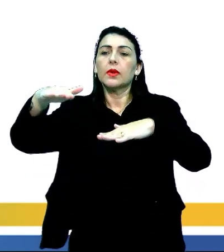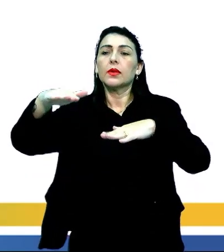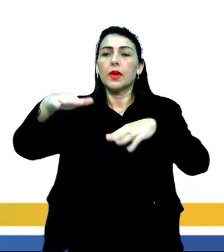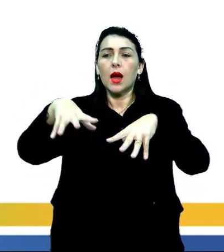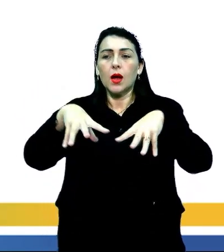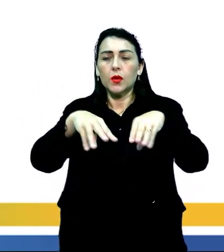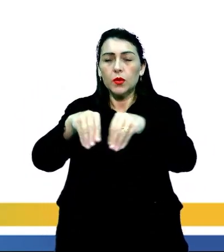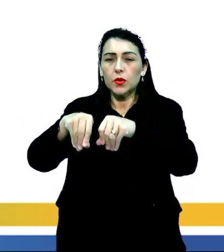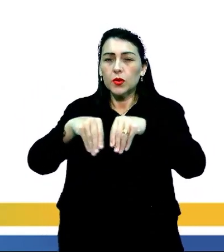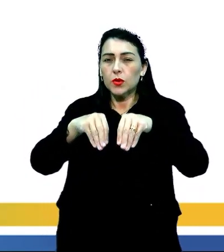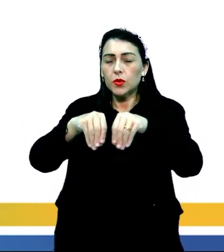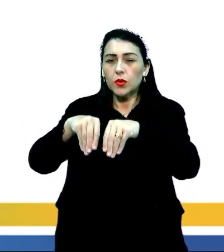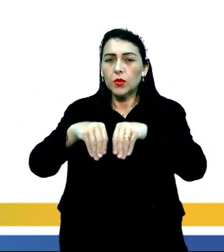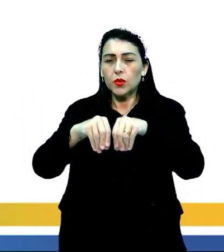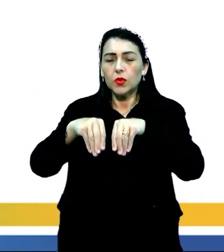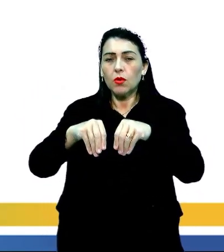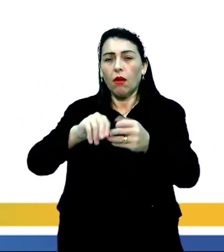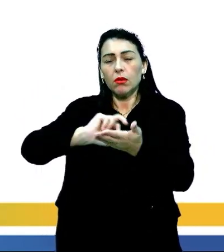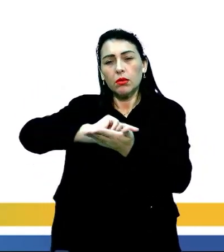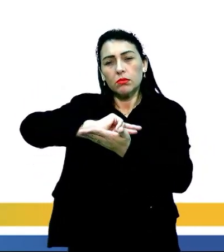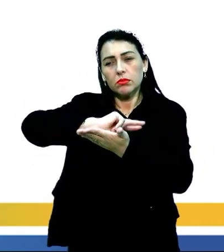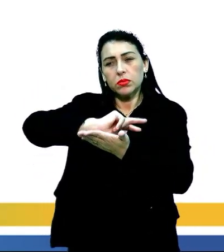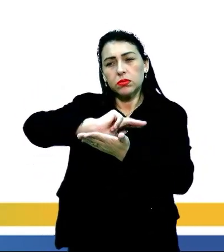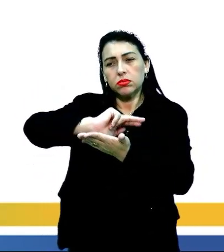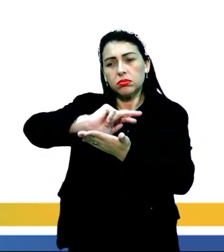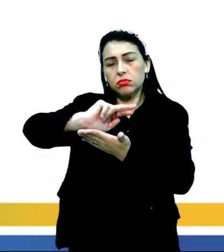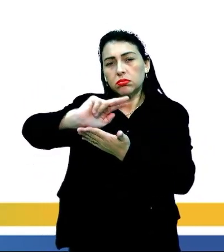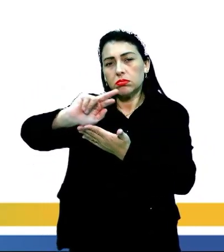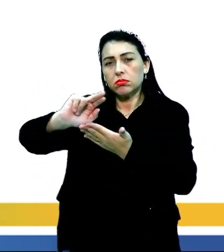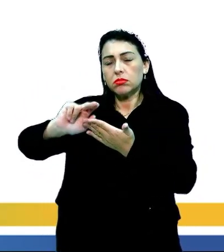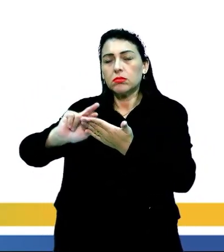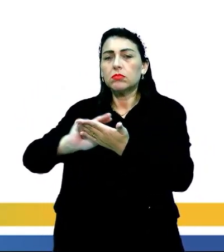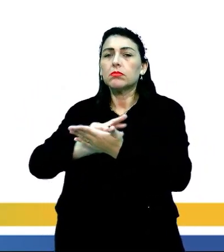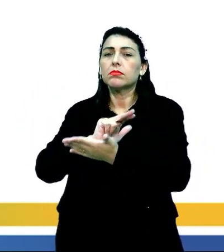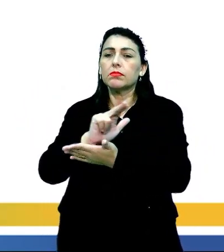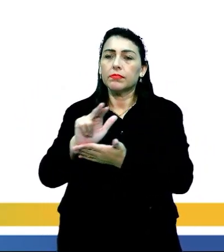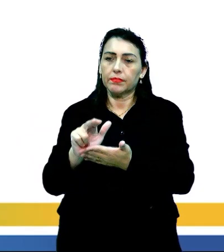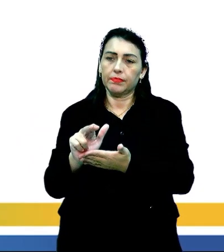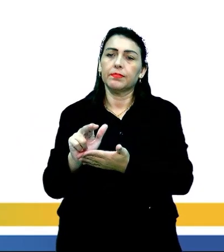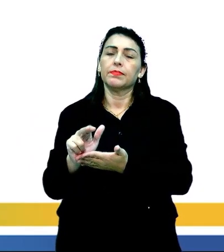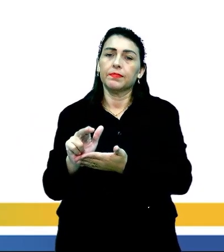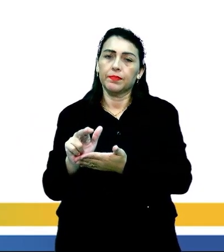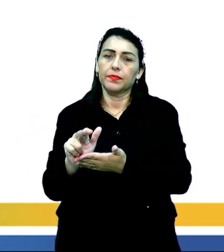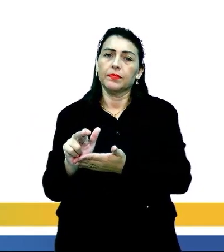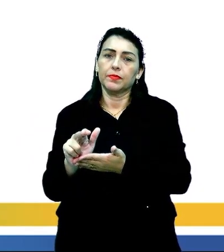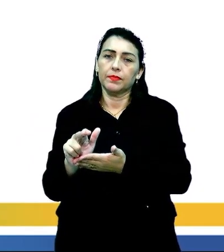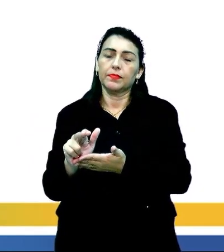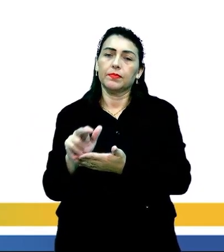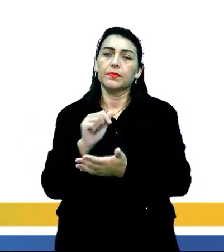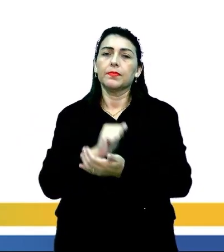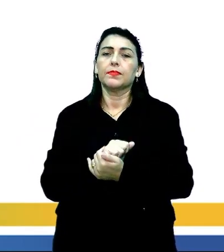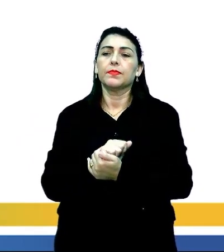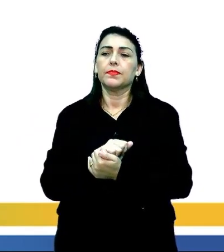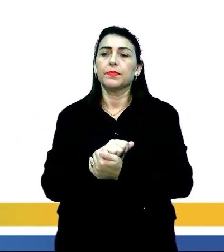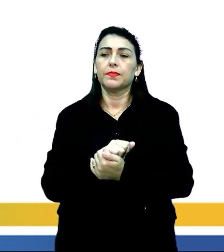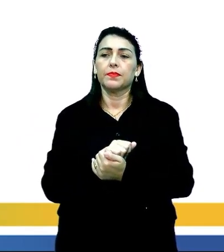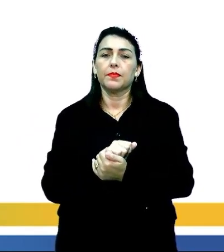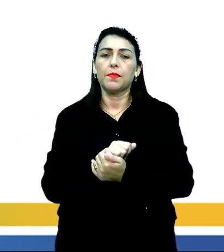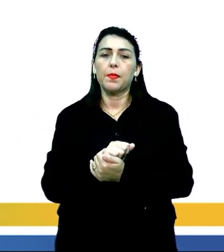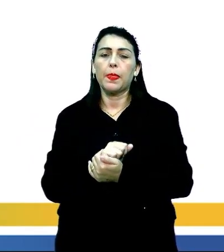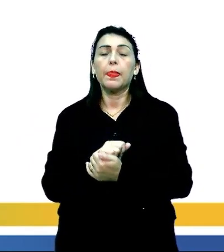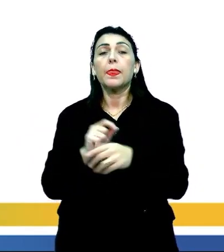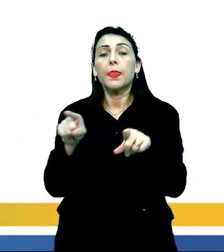domínio morfoclimático, é ocupada principalmente por áreas de planaltos e o seu solo é muito